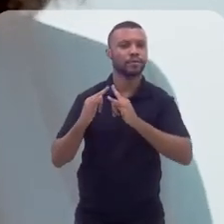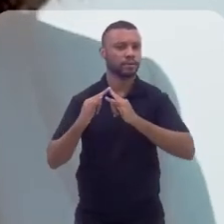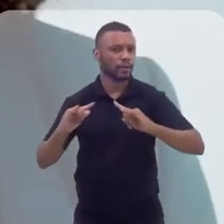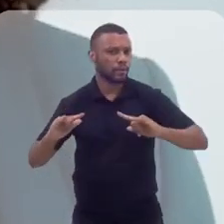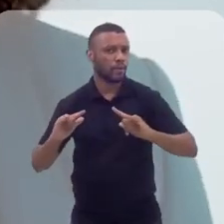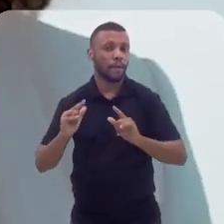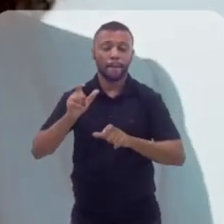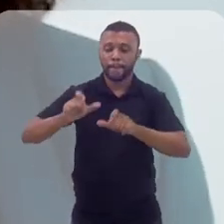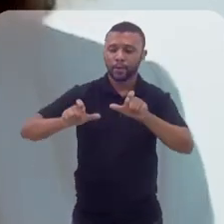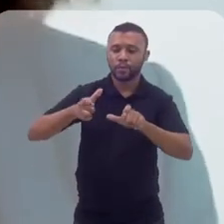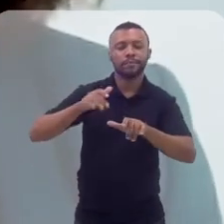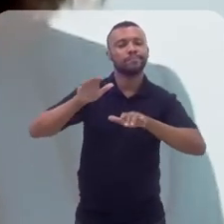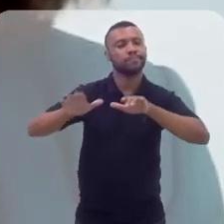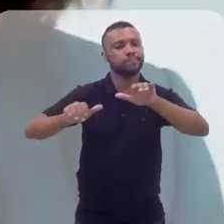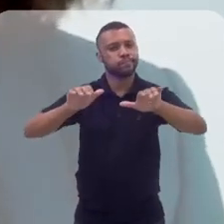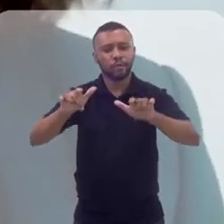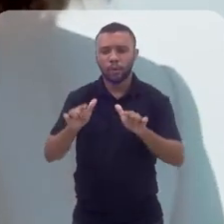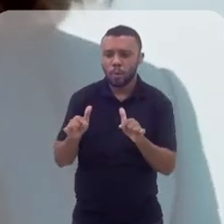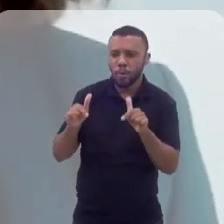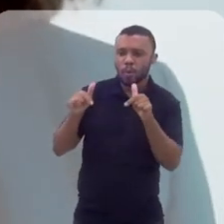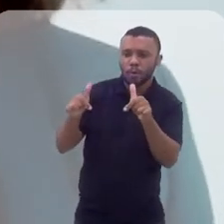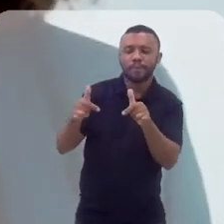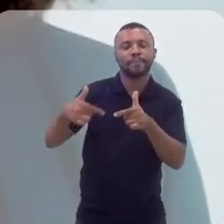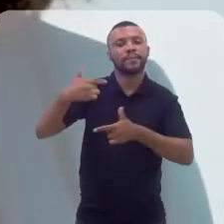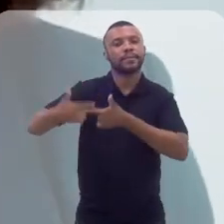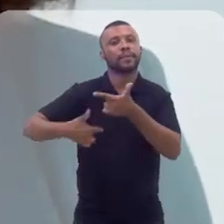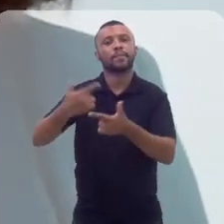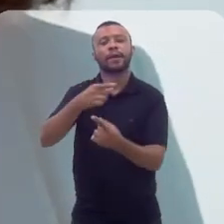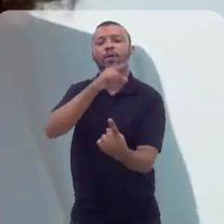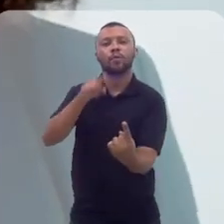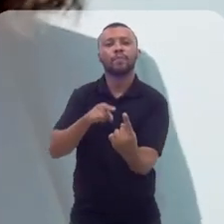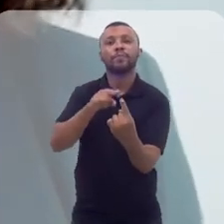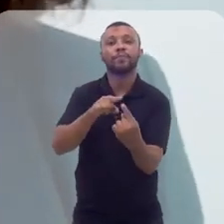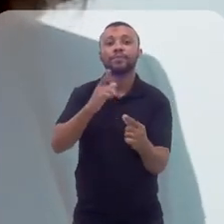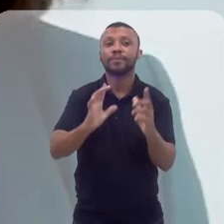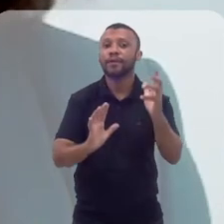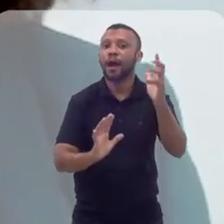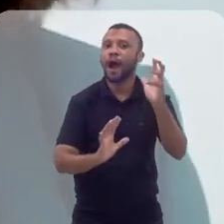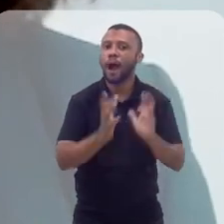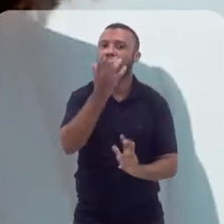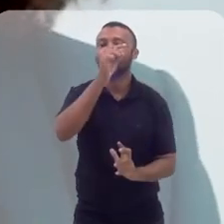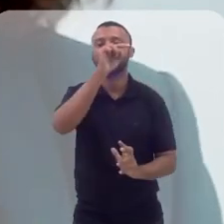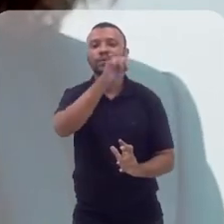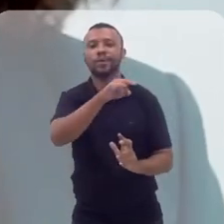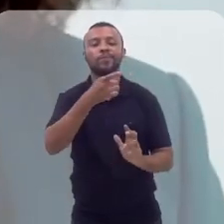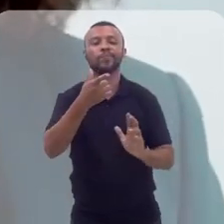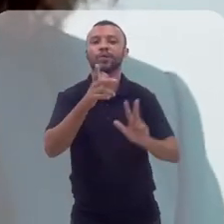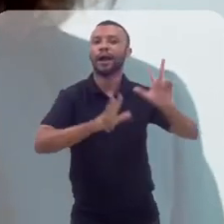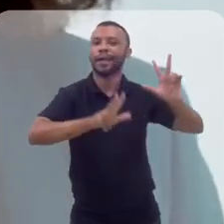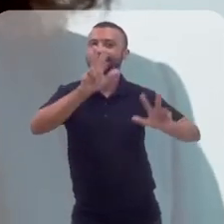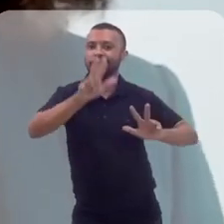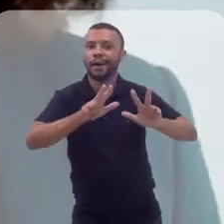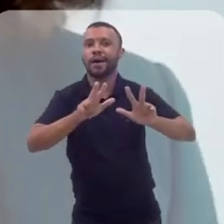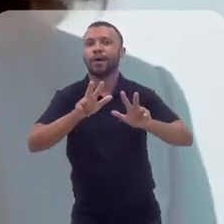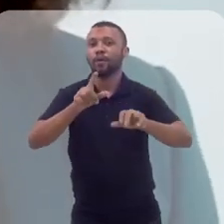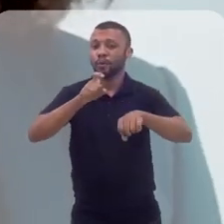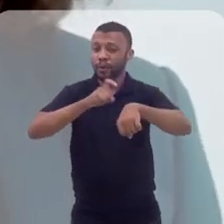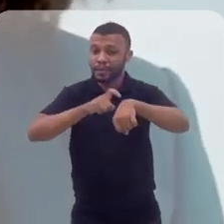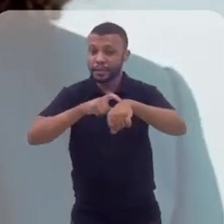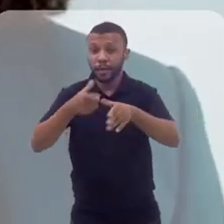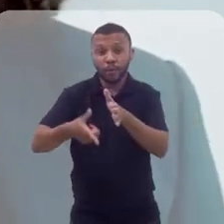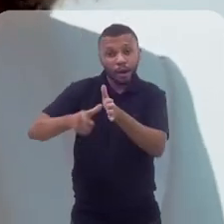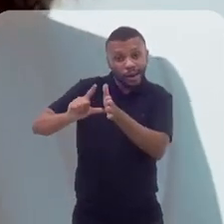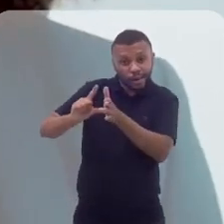pessoas que se mobilizam por aquela causa do carnaval nos meses anteriores e na própria data do carnaval, mas